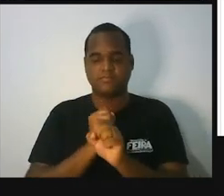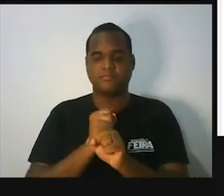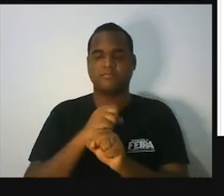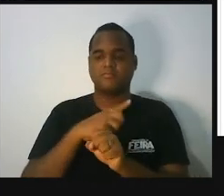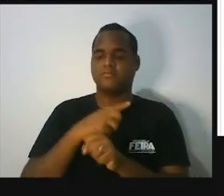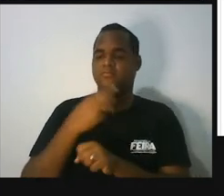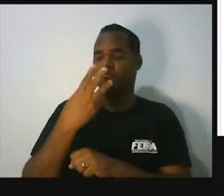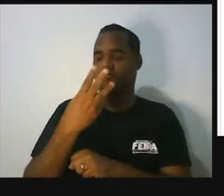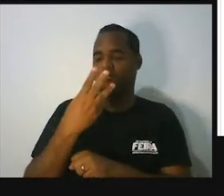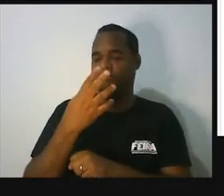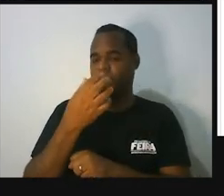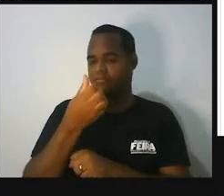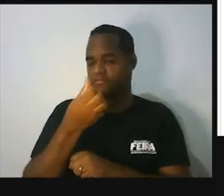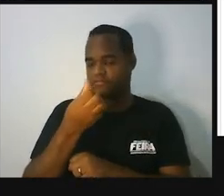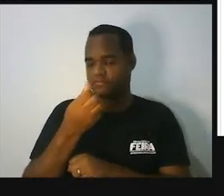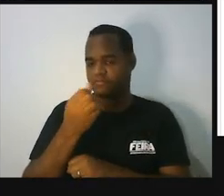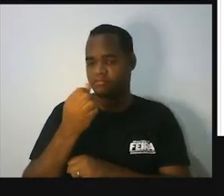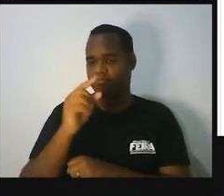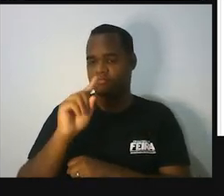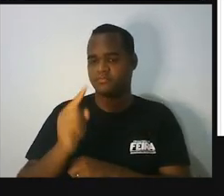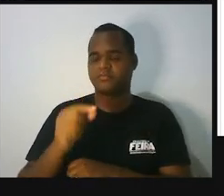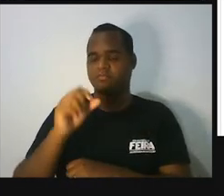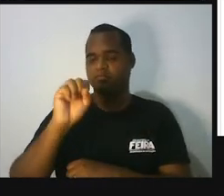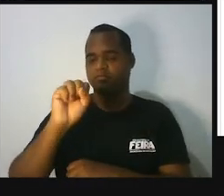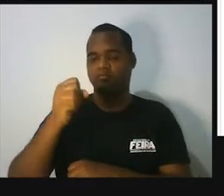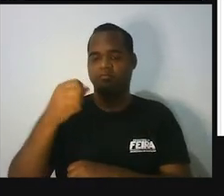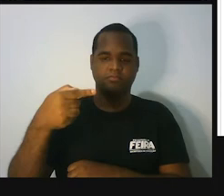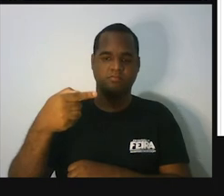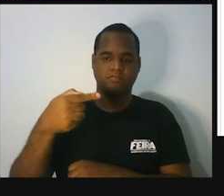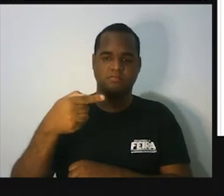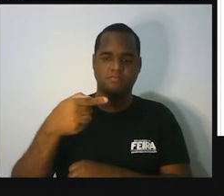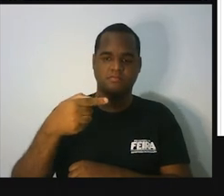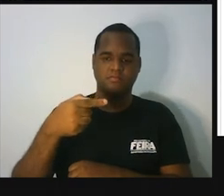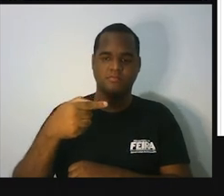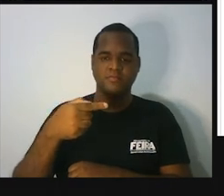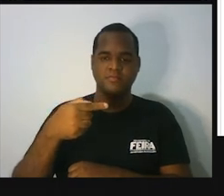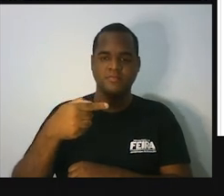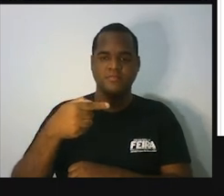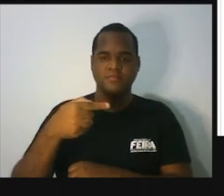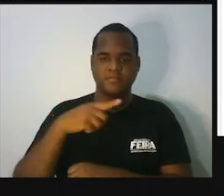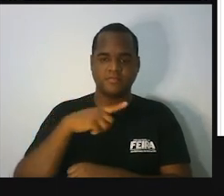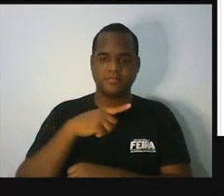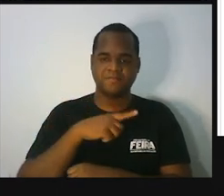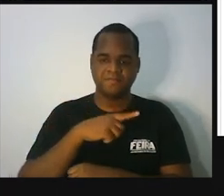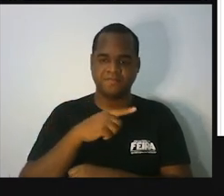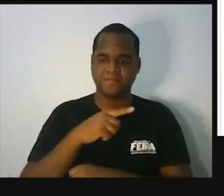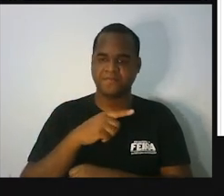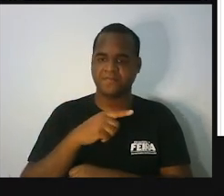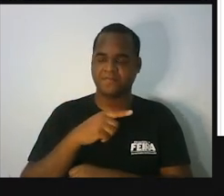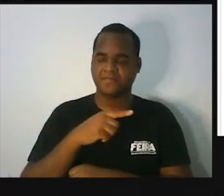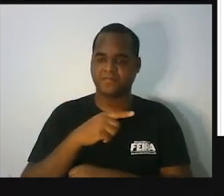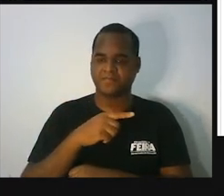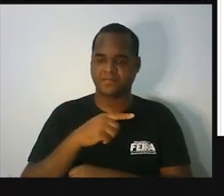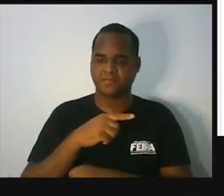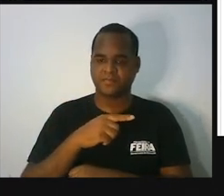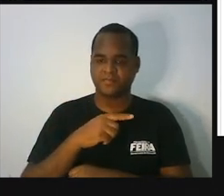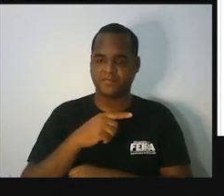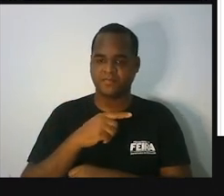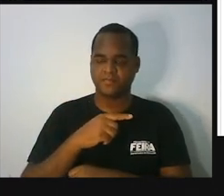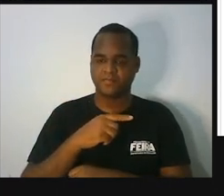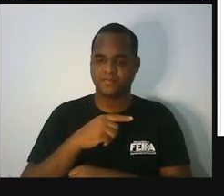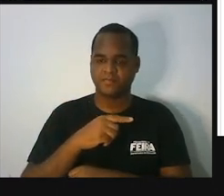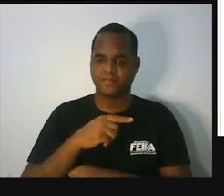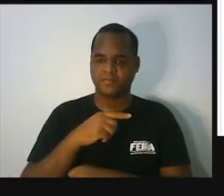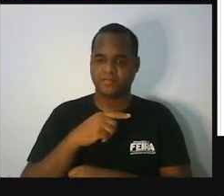ali de 36,87 graus. Professor, tem problema de aparecer esses números com vírgula?